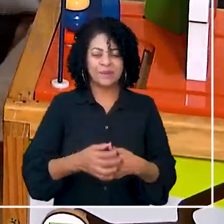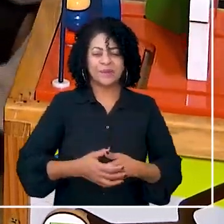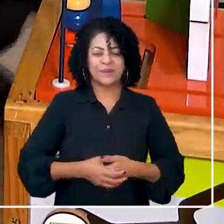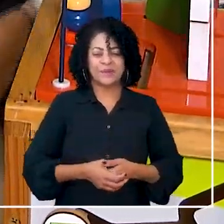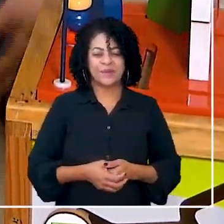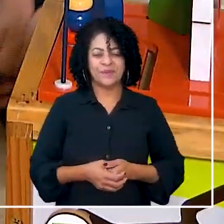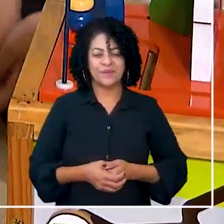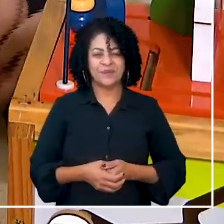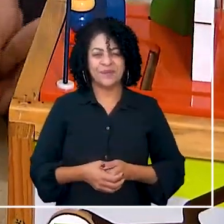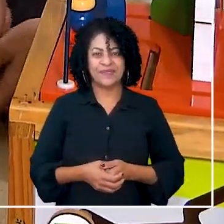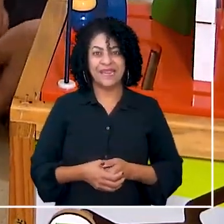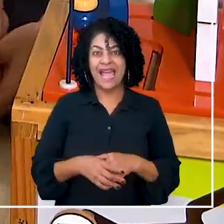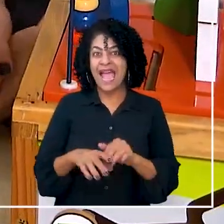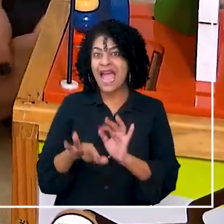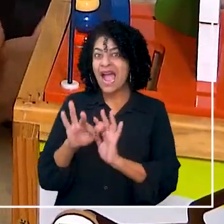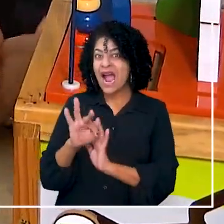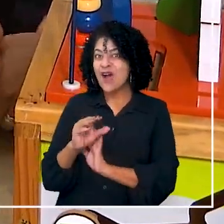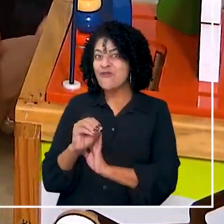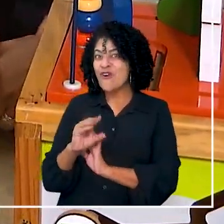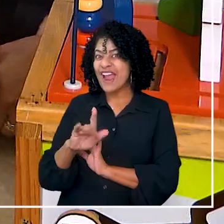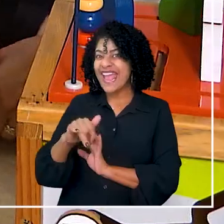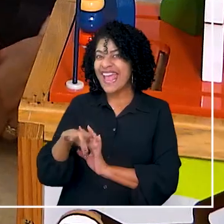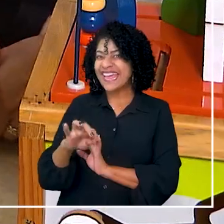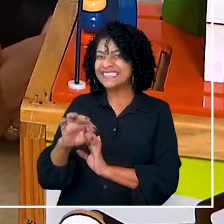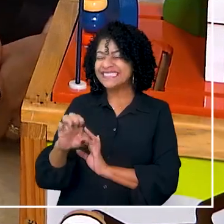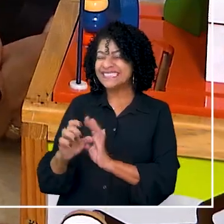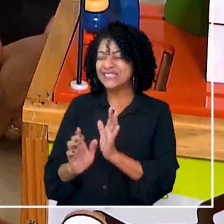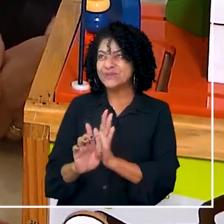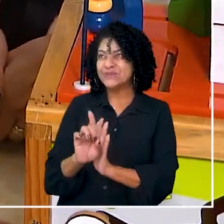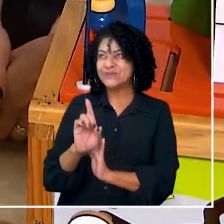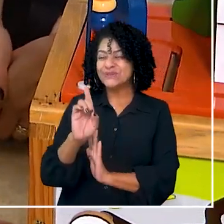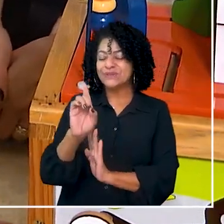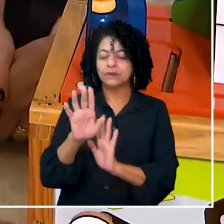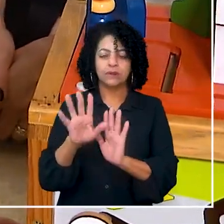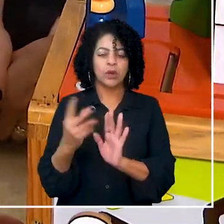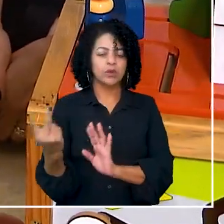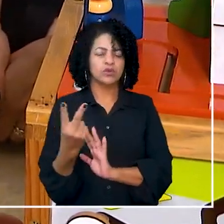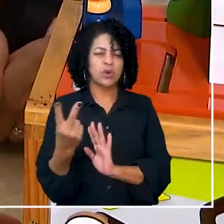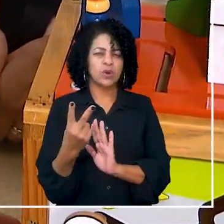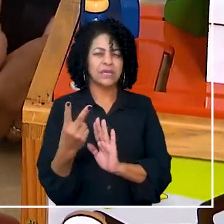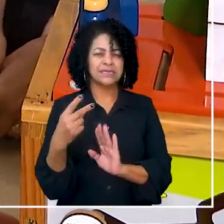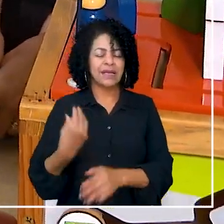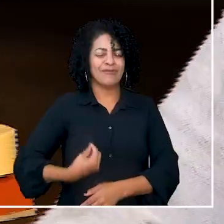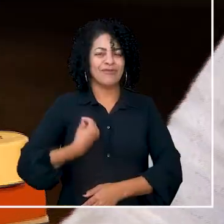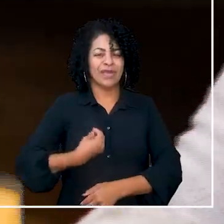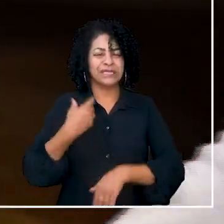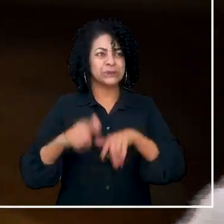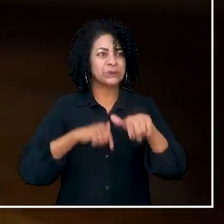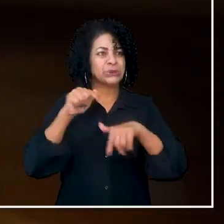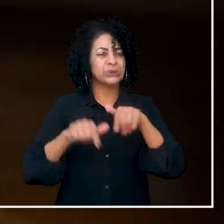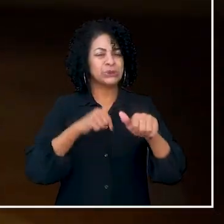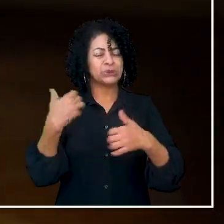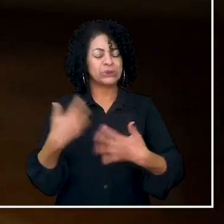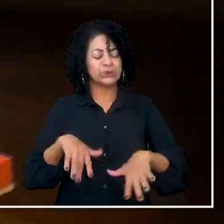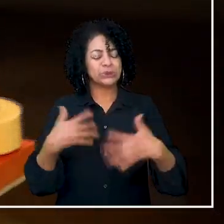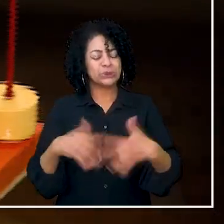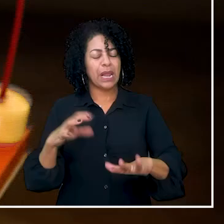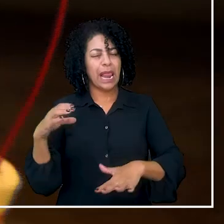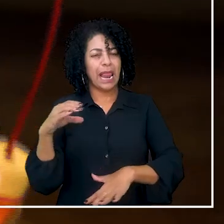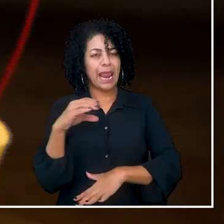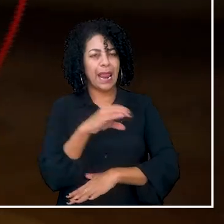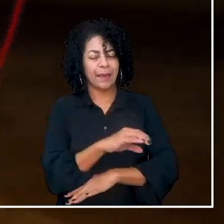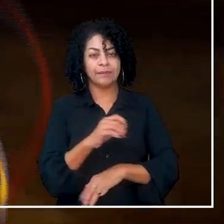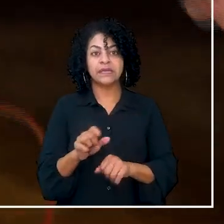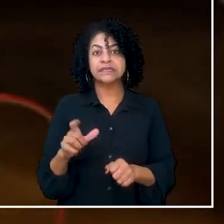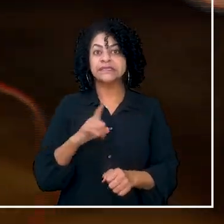que gatinho. O foguete. O foguete. Cadê o astronauta? A vida deles é corrida. Além da rotina de trabalho,